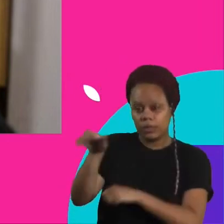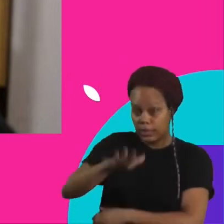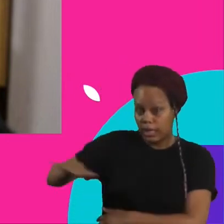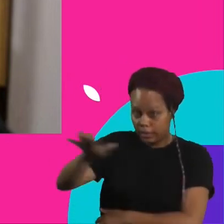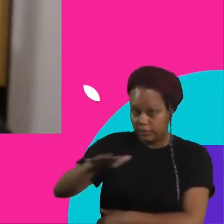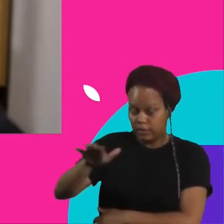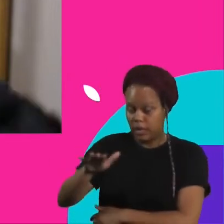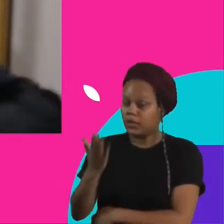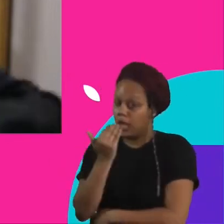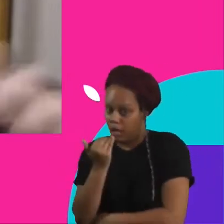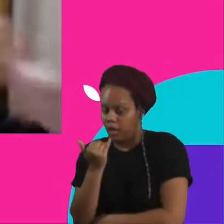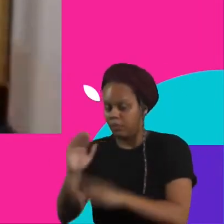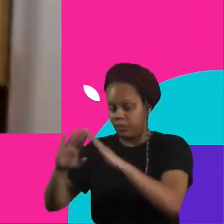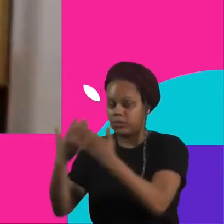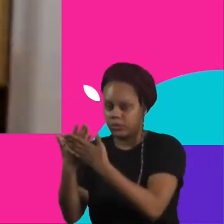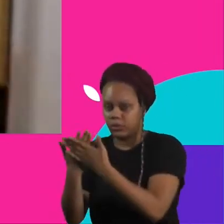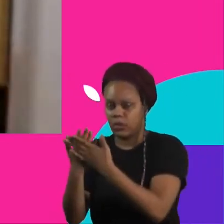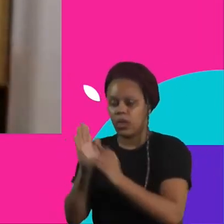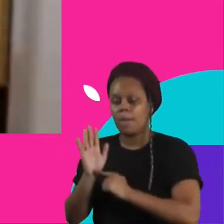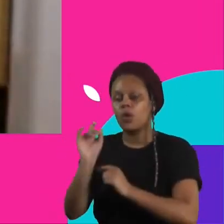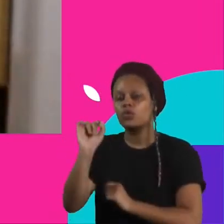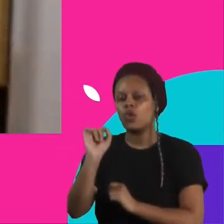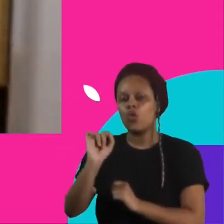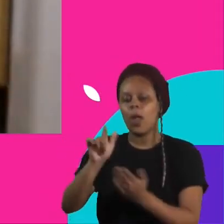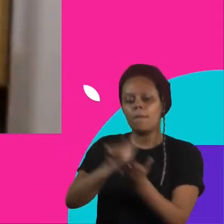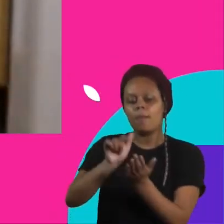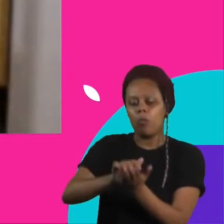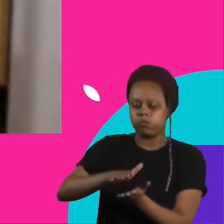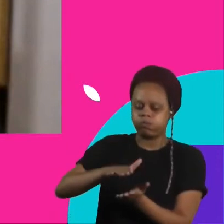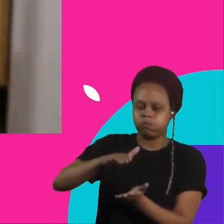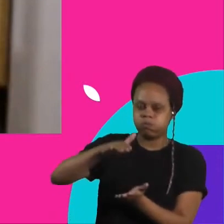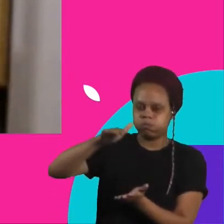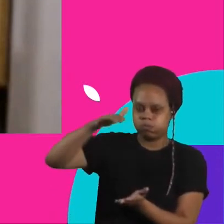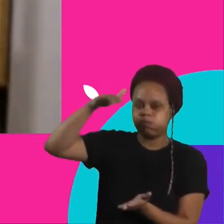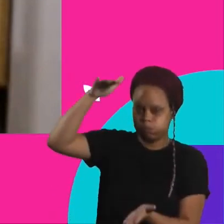escolar, né? Que mostraram as pilhas de papel com que elas tinham que lidar.